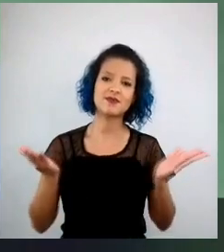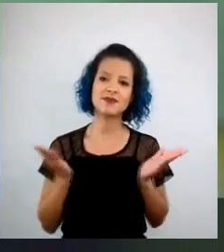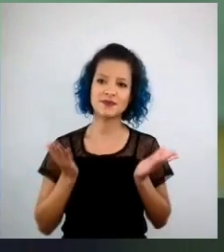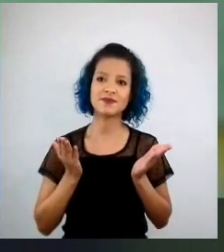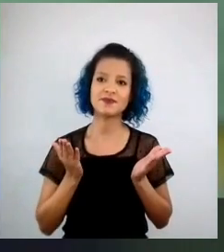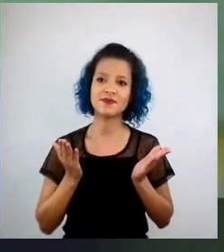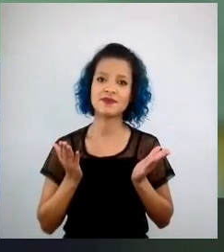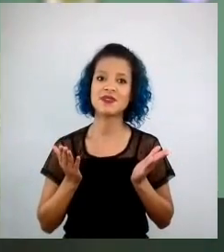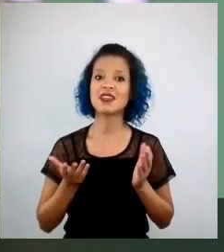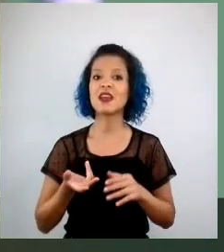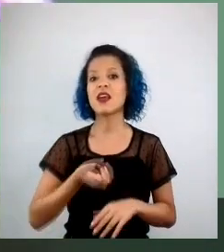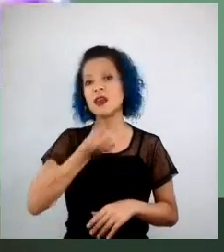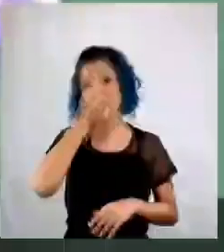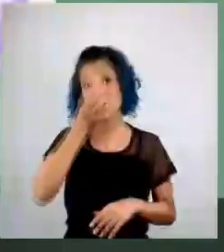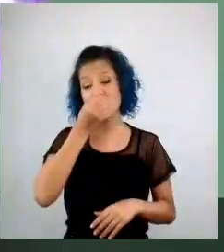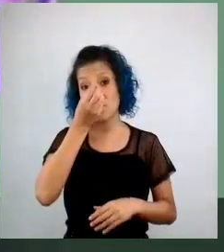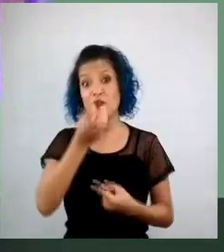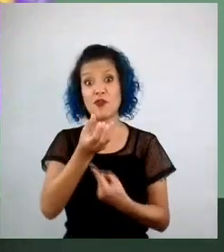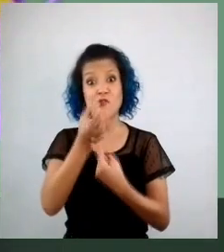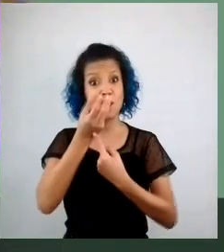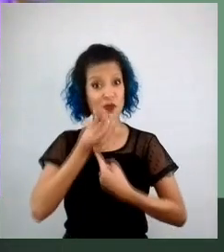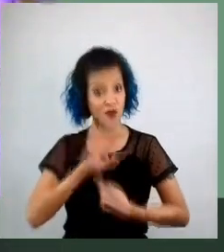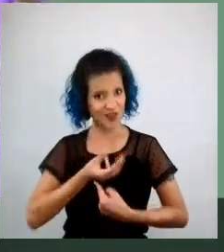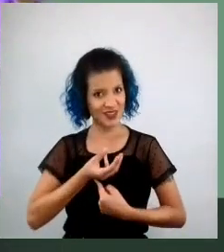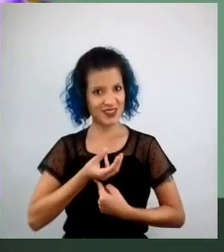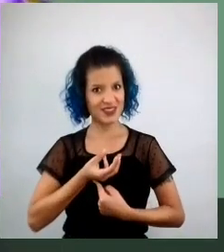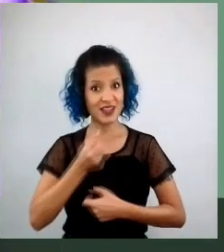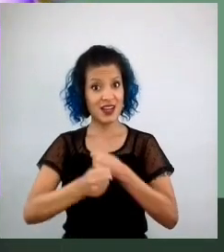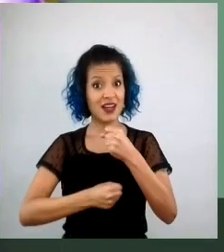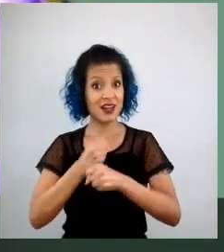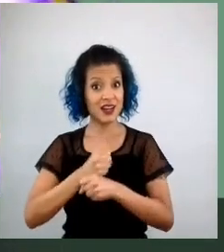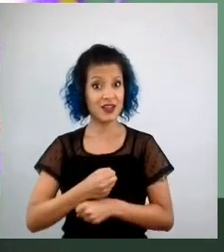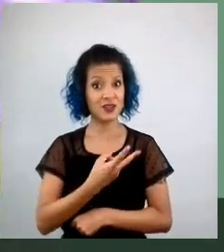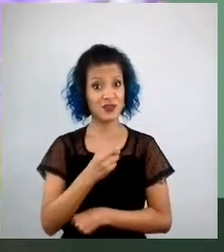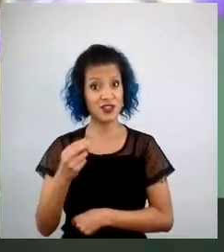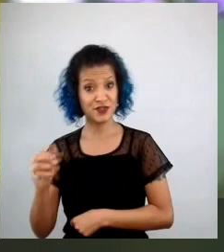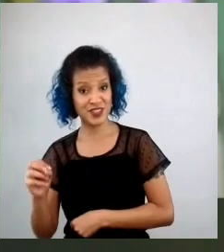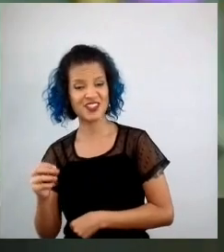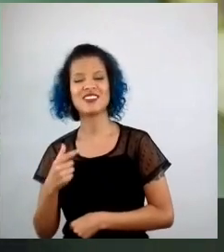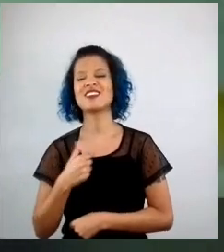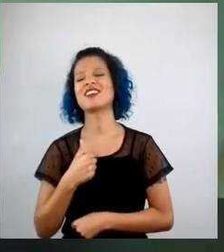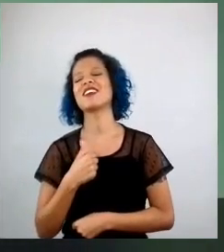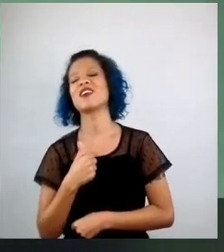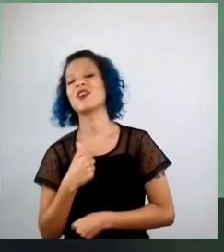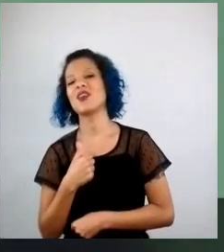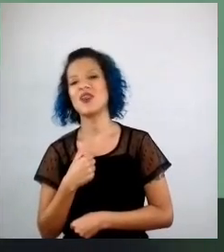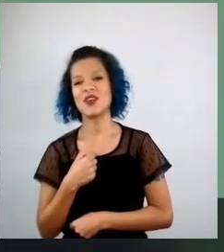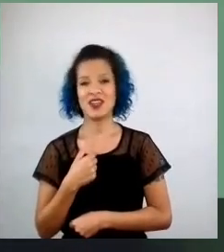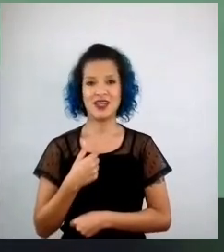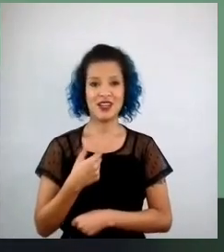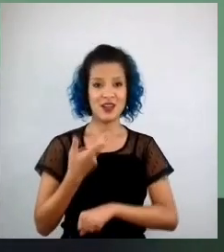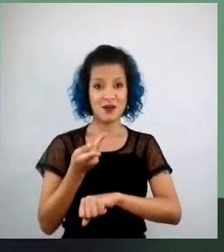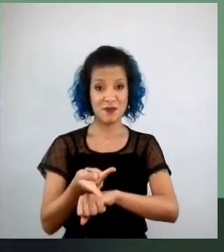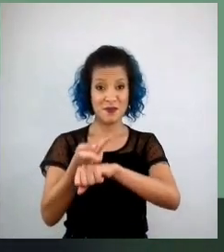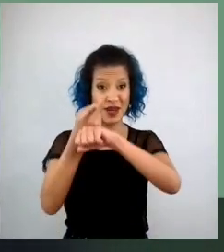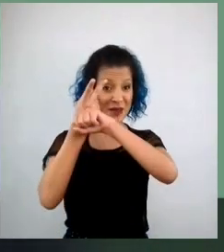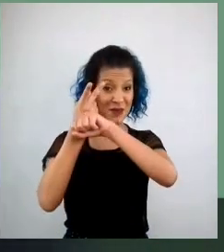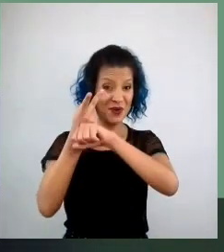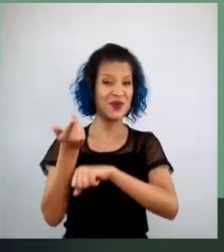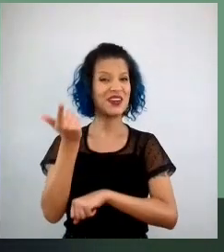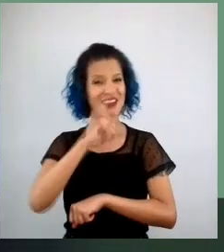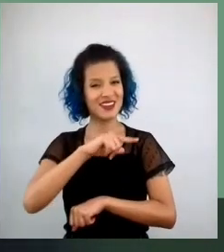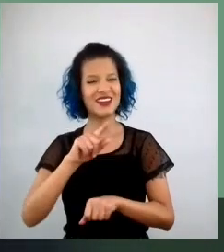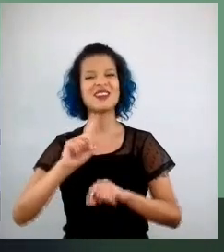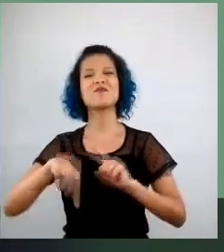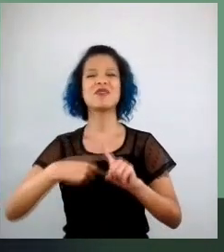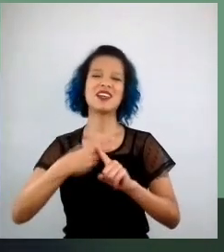lindas, então, nesse ano, 2020, eu queria que vocês vissem também que além desse prêmio, eu recebi flores maravilhosas do GP aqui em